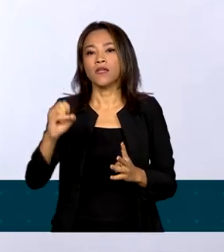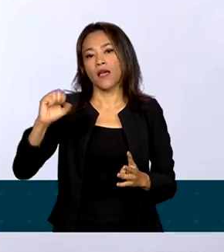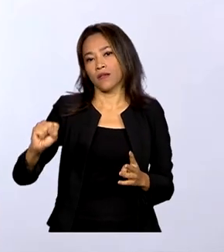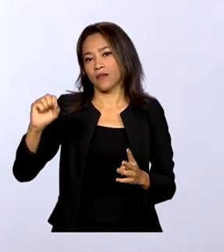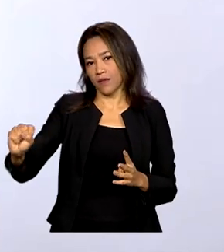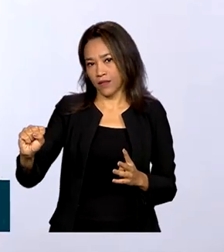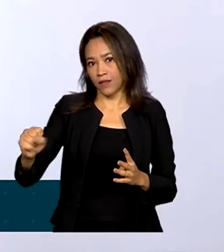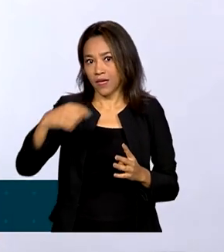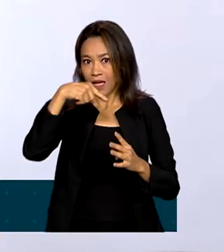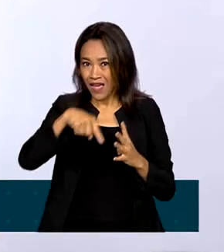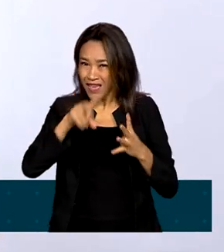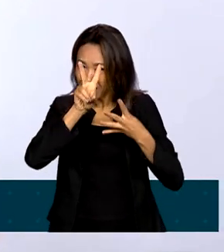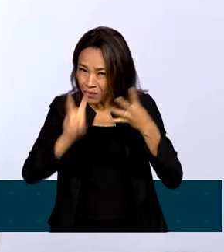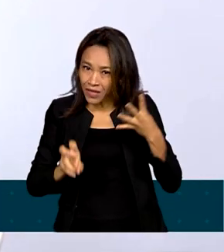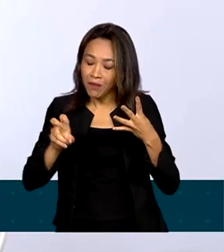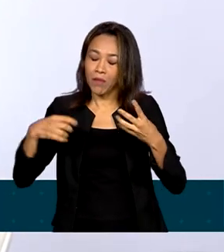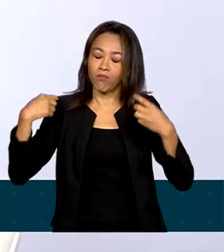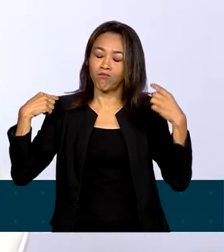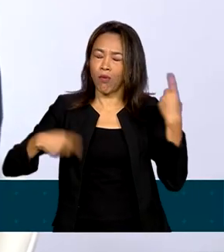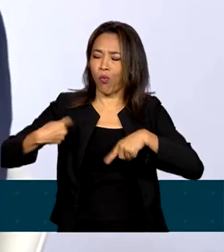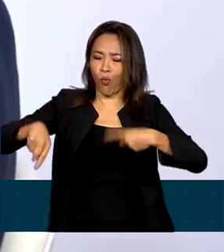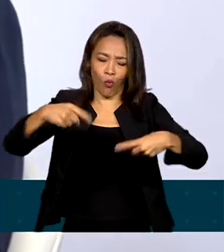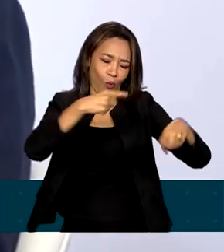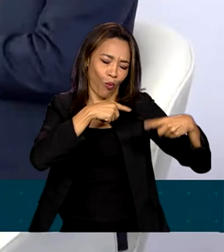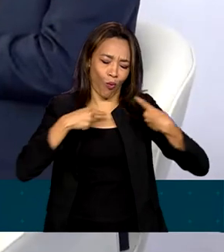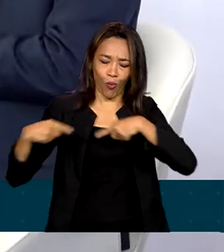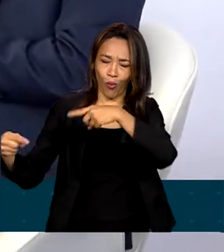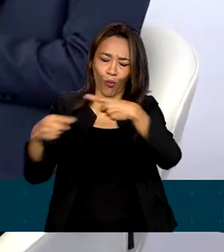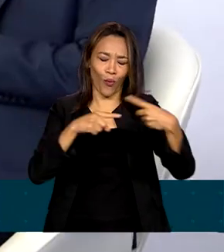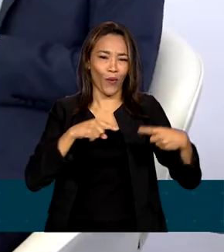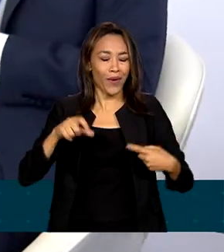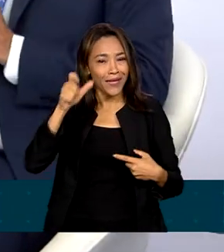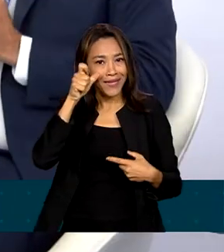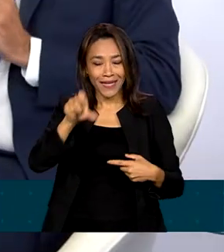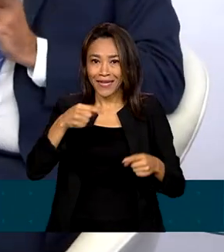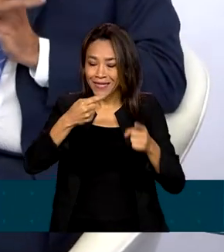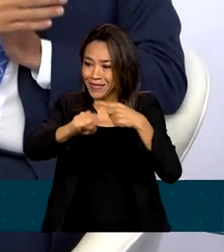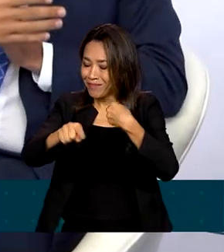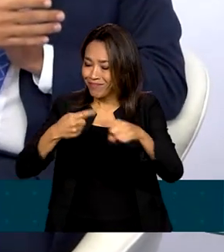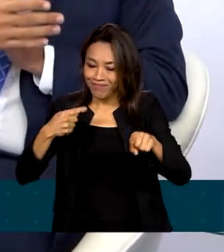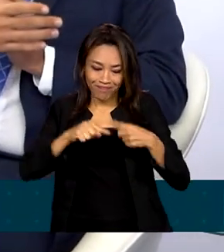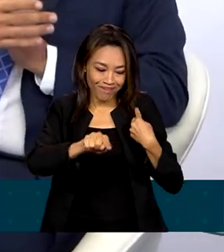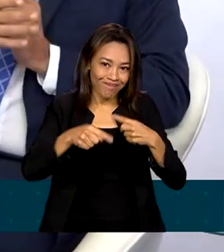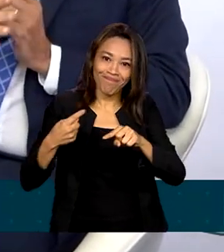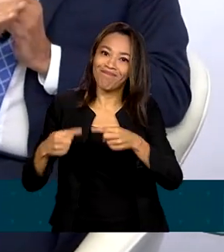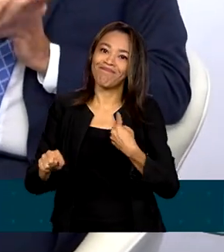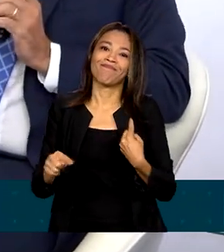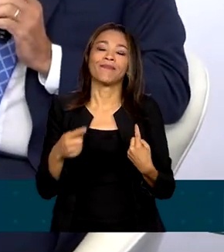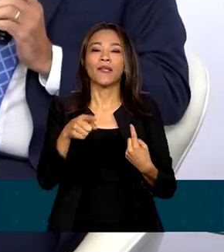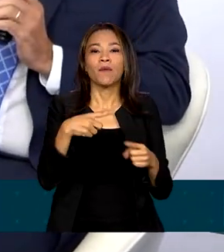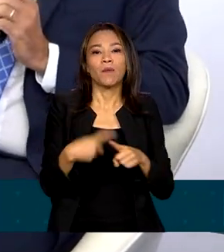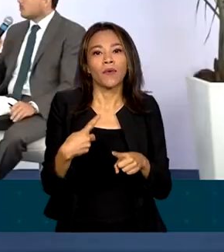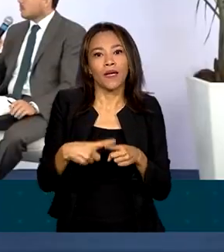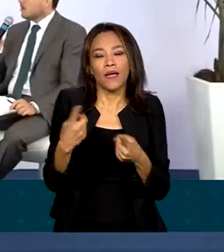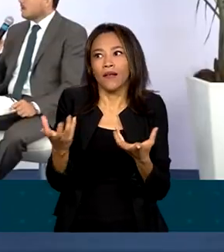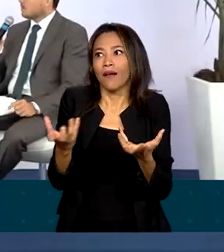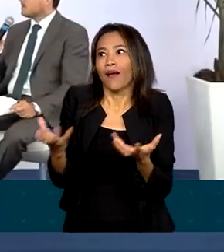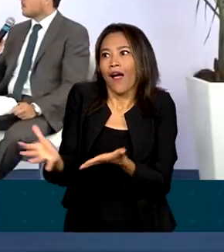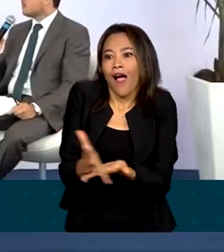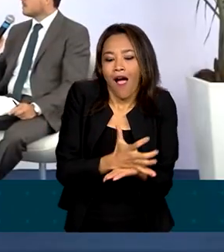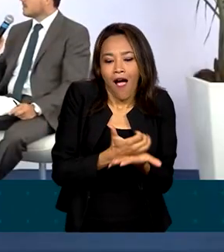Um assunto polêmico com interesses antagônicos. Enquanto empresários receiam a elevação de tributos,